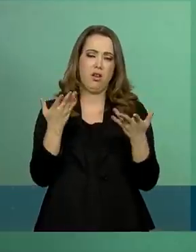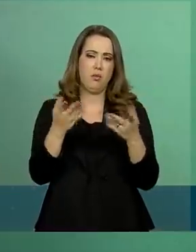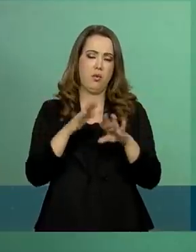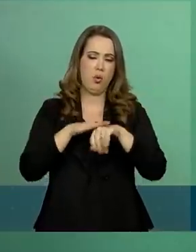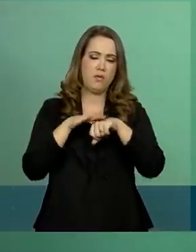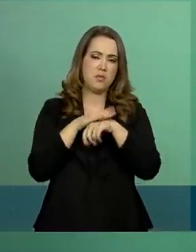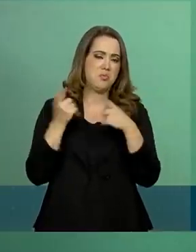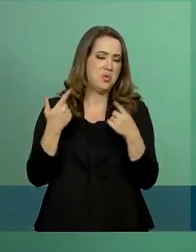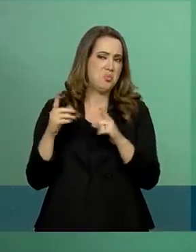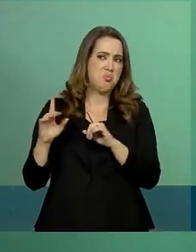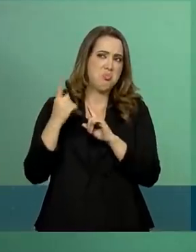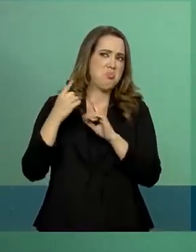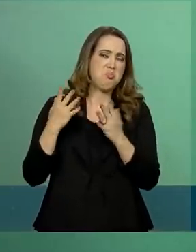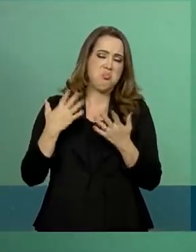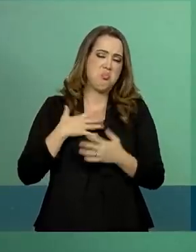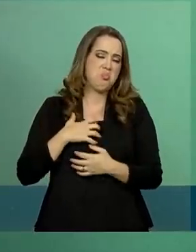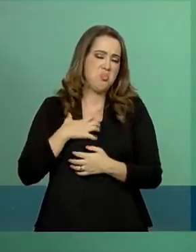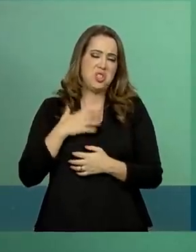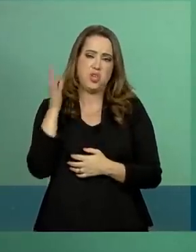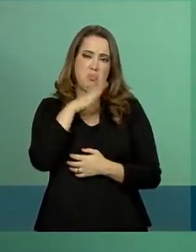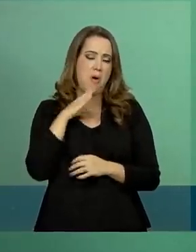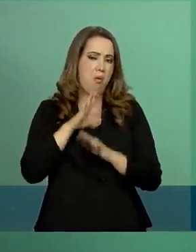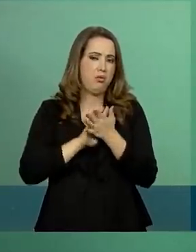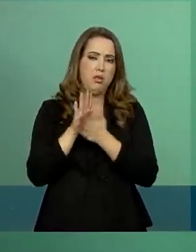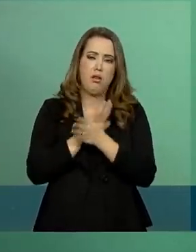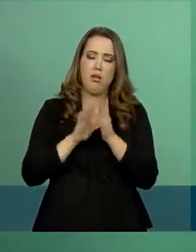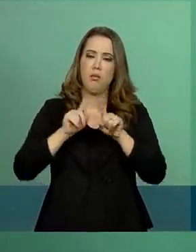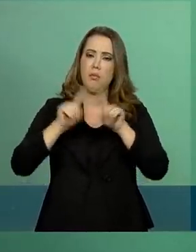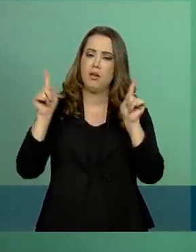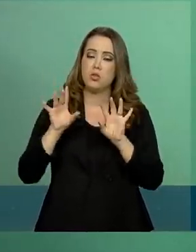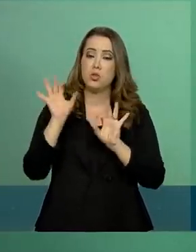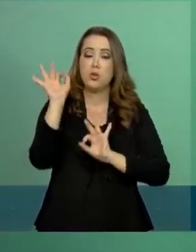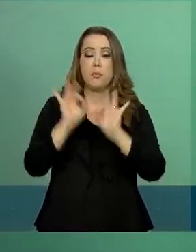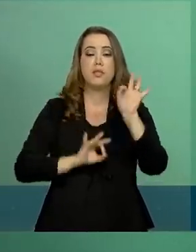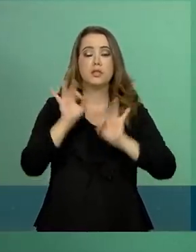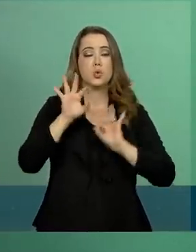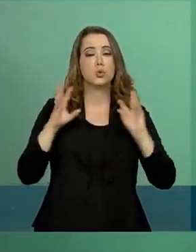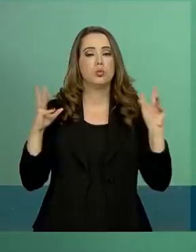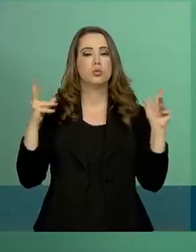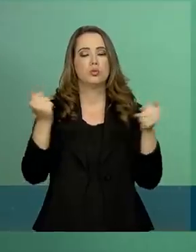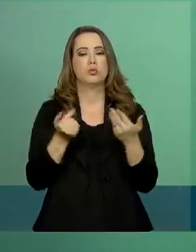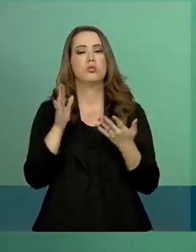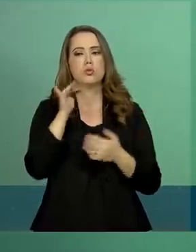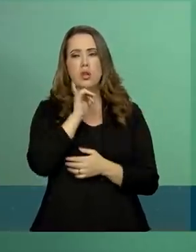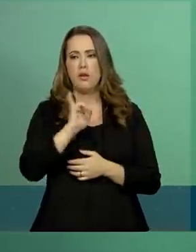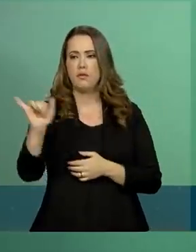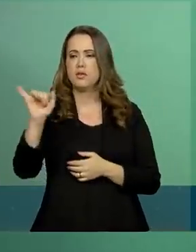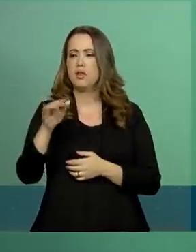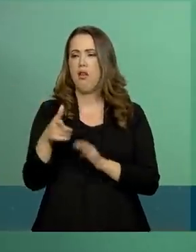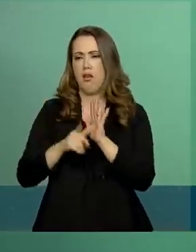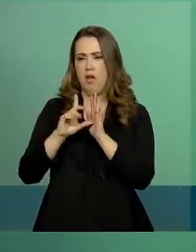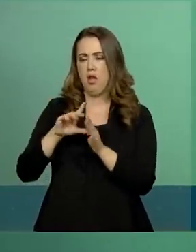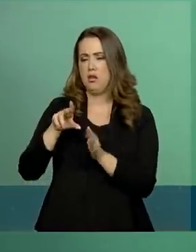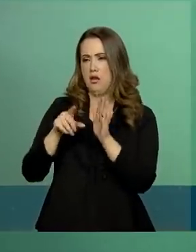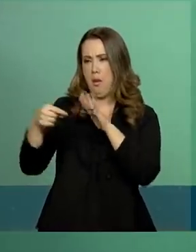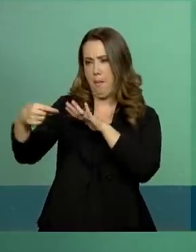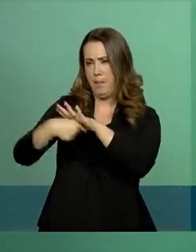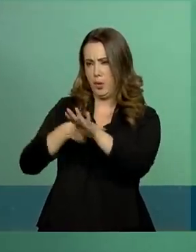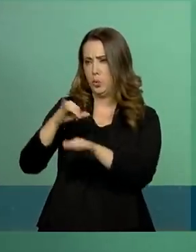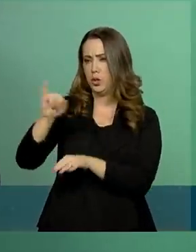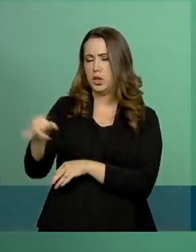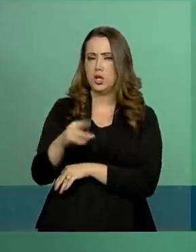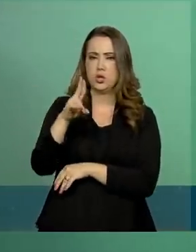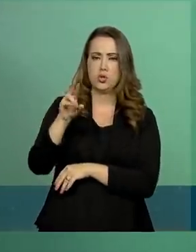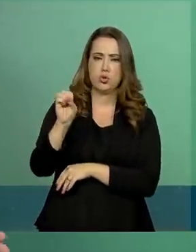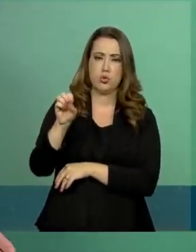nos incomodar. É apenas uma questão de traçar as diretrizes, como eu já adiantei à pergunta da Jussara. Traçar